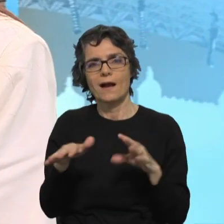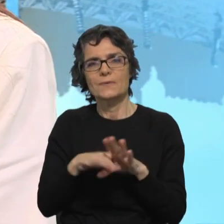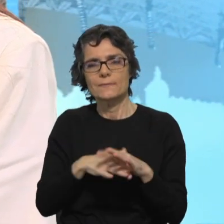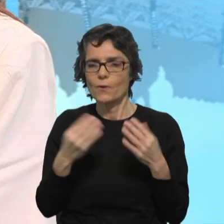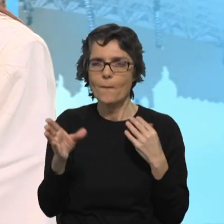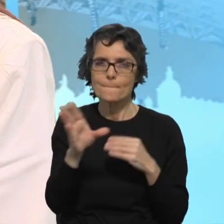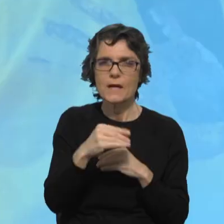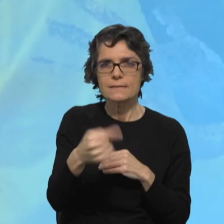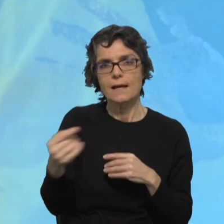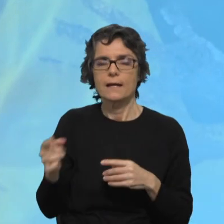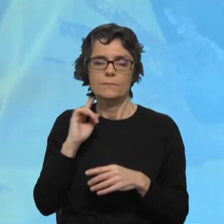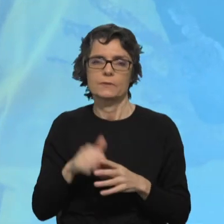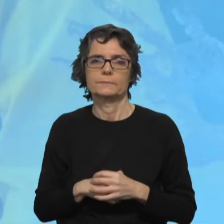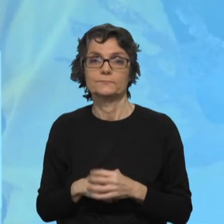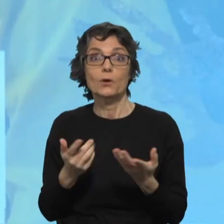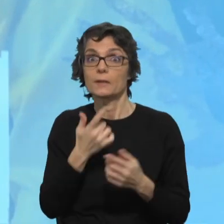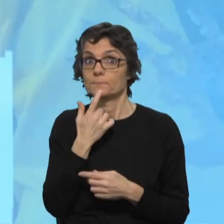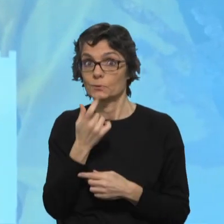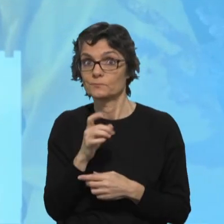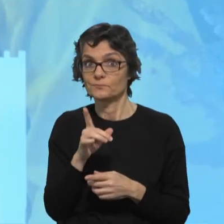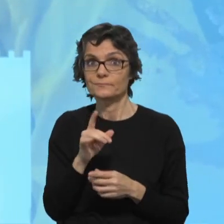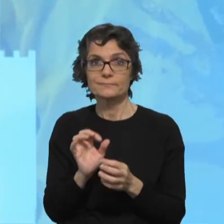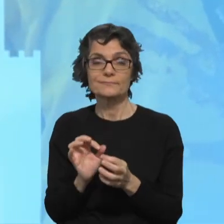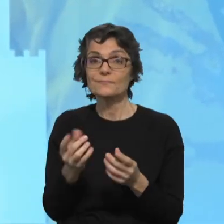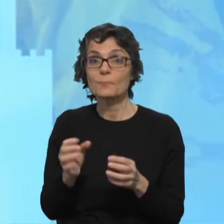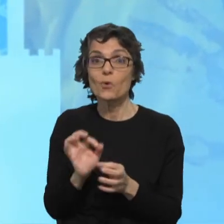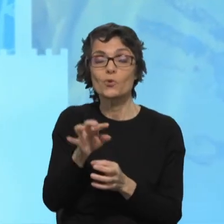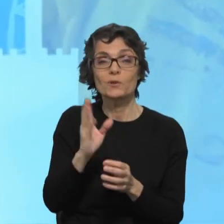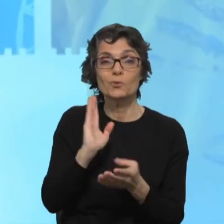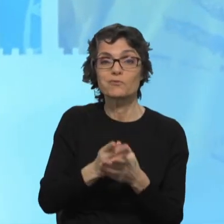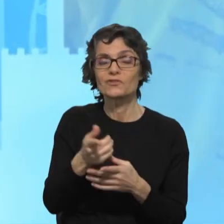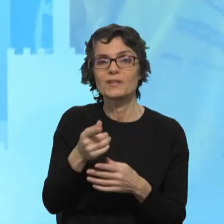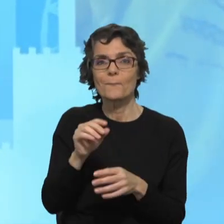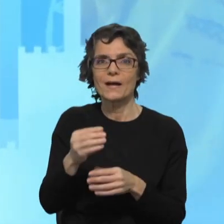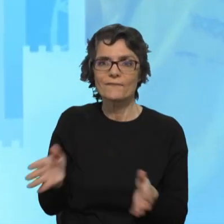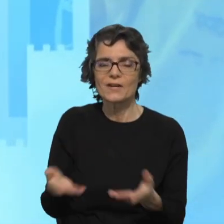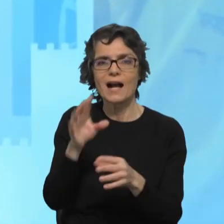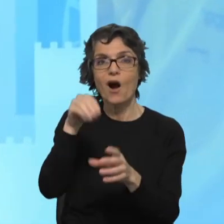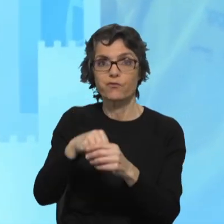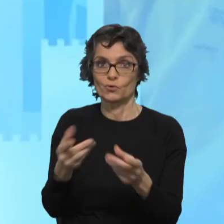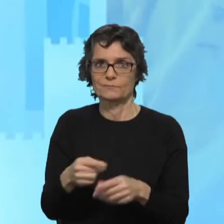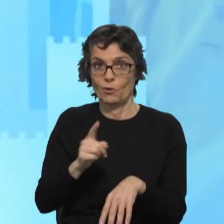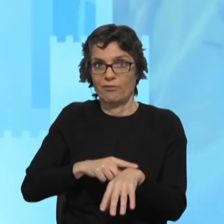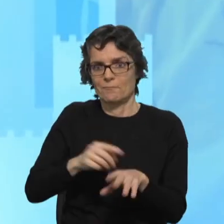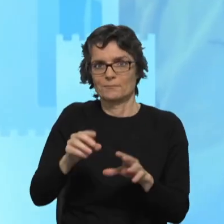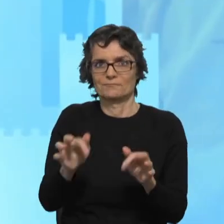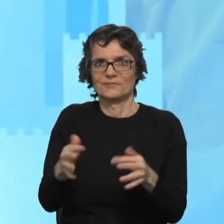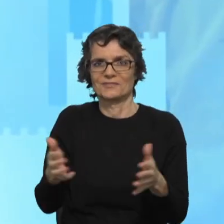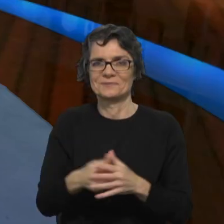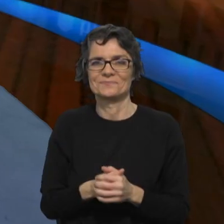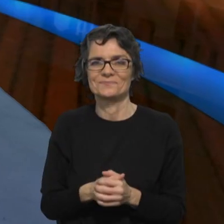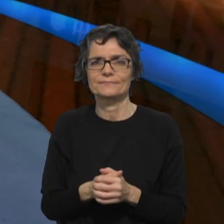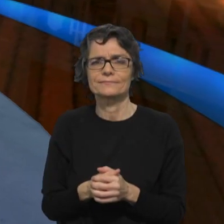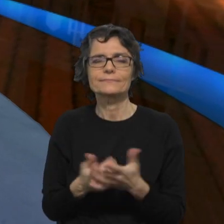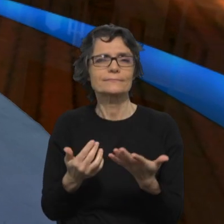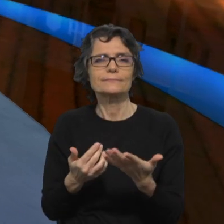Vou sugerir que a vossa intervenção final seja um apelo ao voto, porque estamos de facto a terminar. E a partir daquilo,